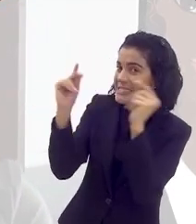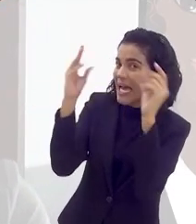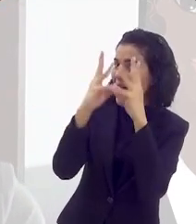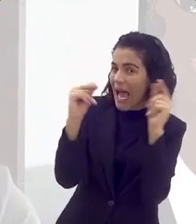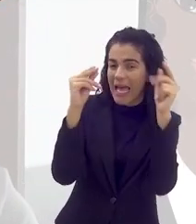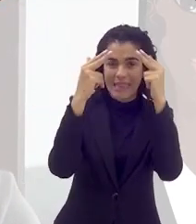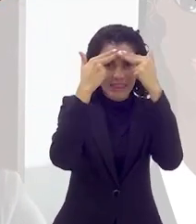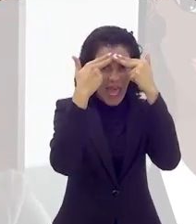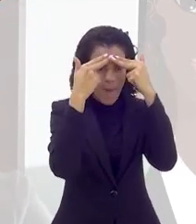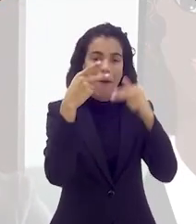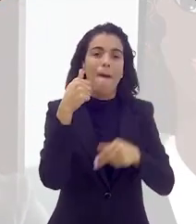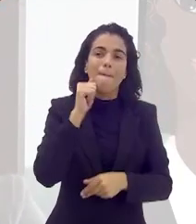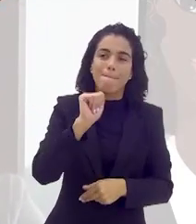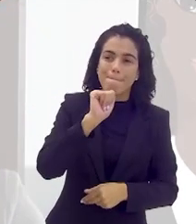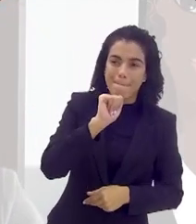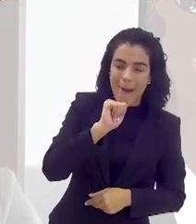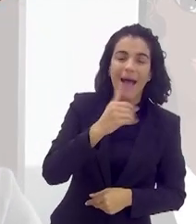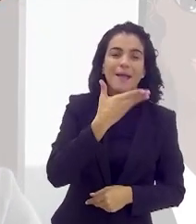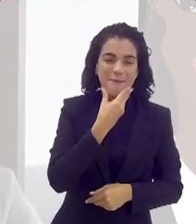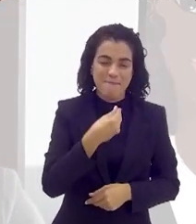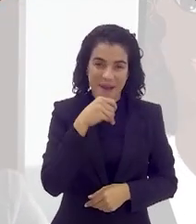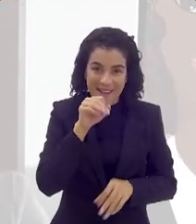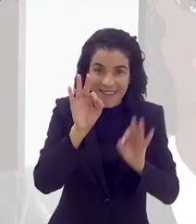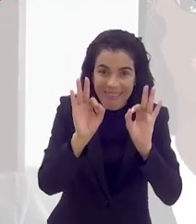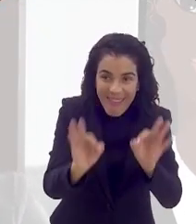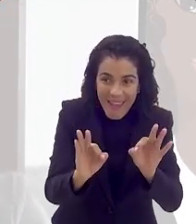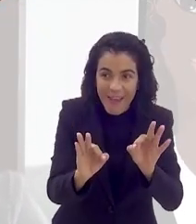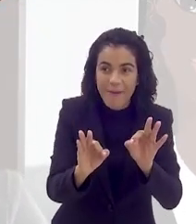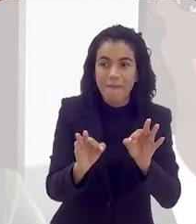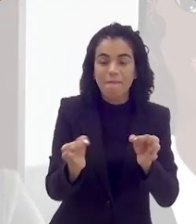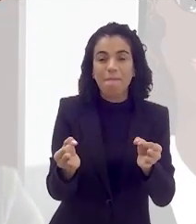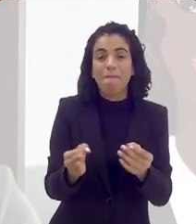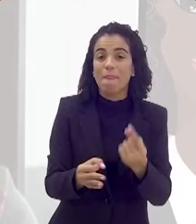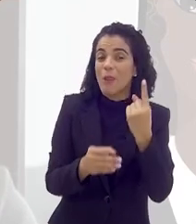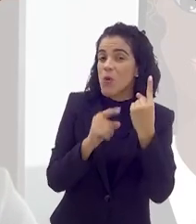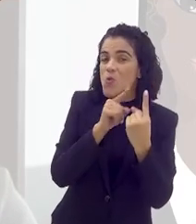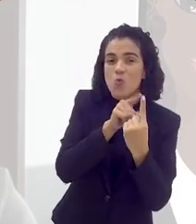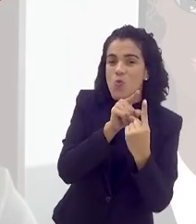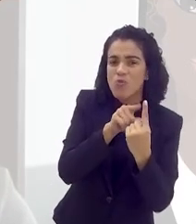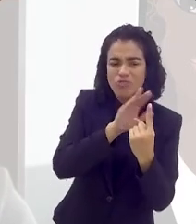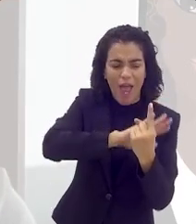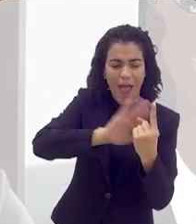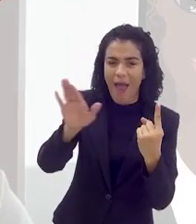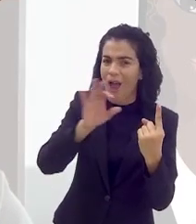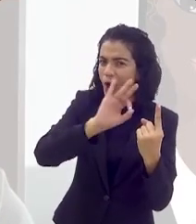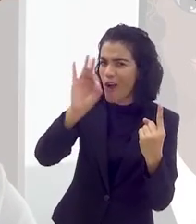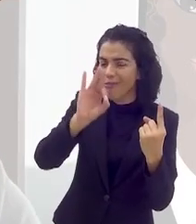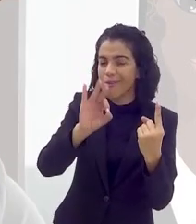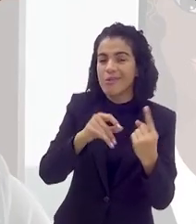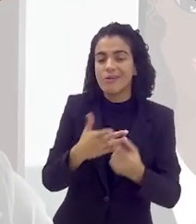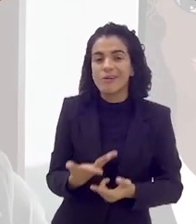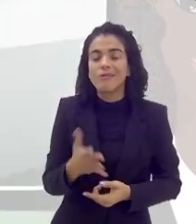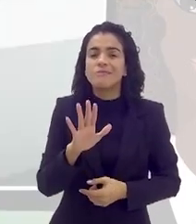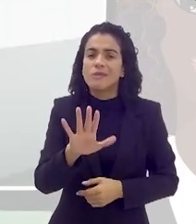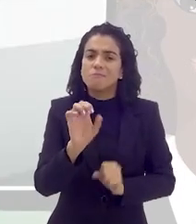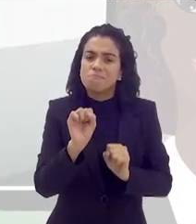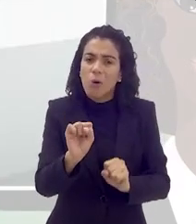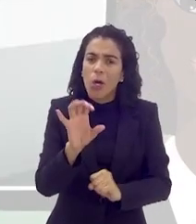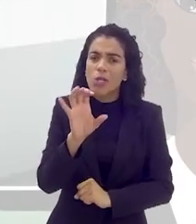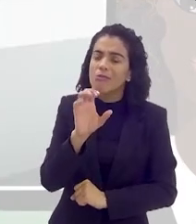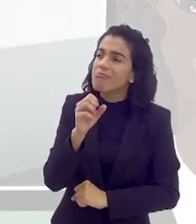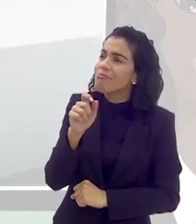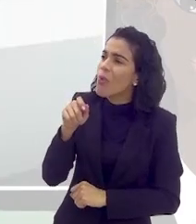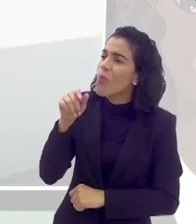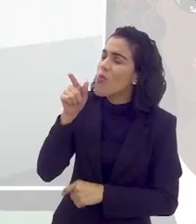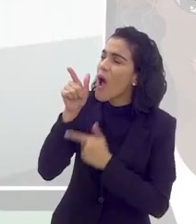sarar o que a gente carrega de pai e mãe. Concordo, concordo, concordo. Não é? Então, assim, um é mais do que o suficiente. Agora, sim,